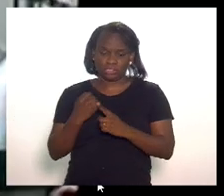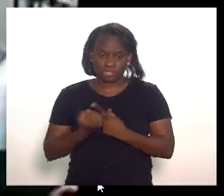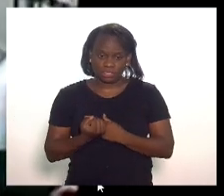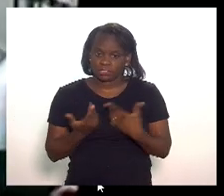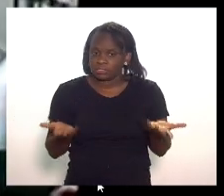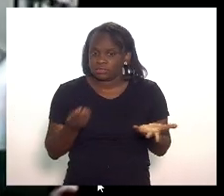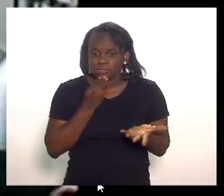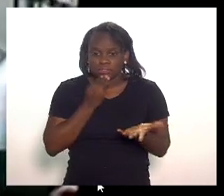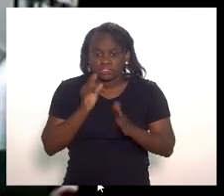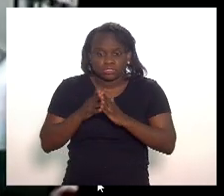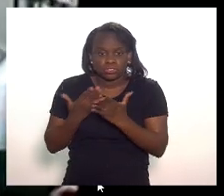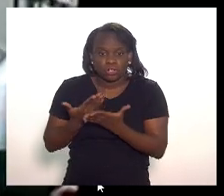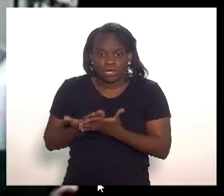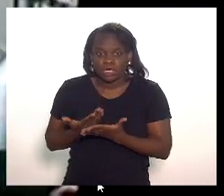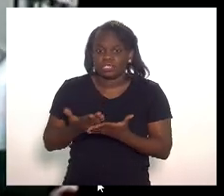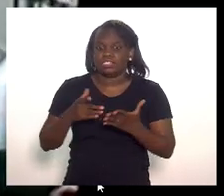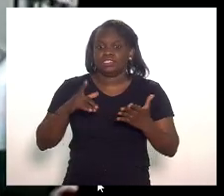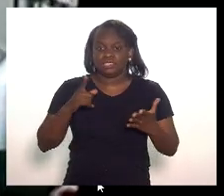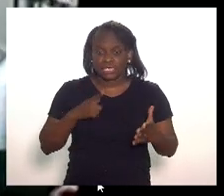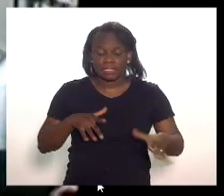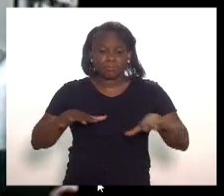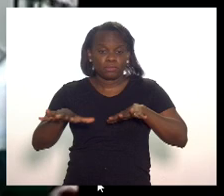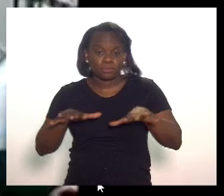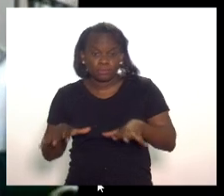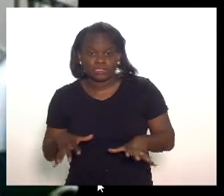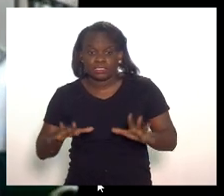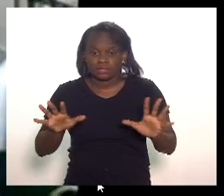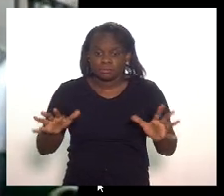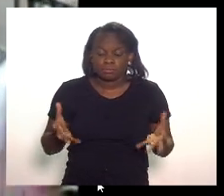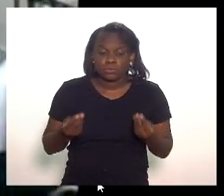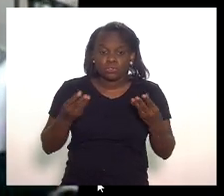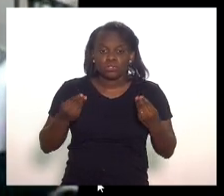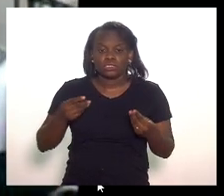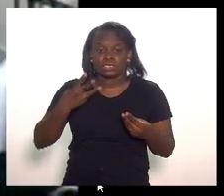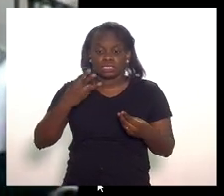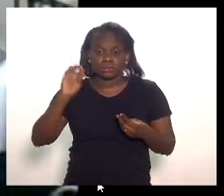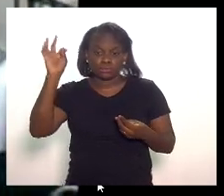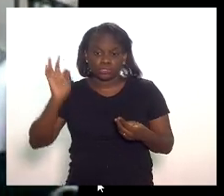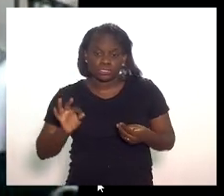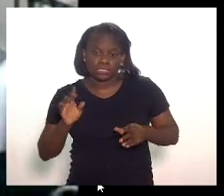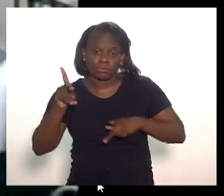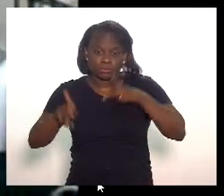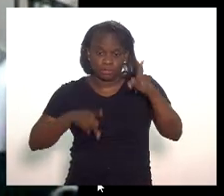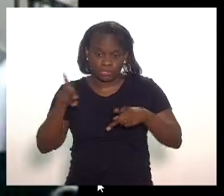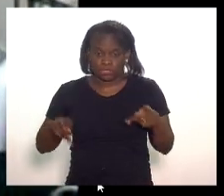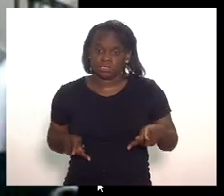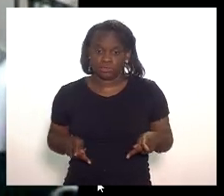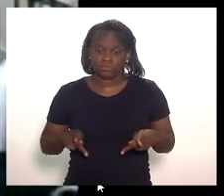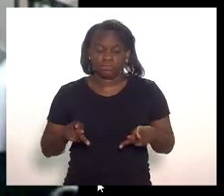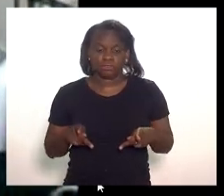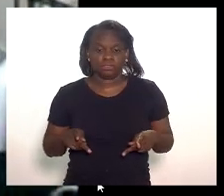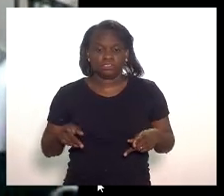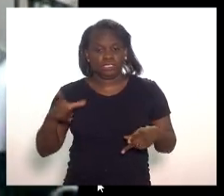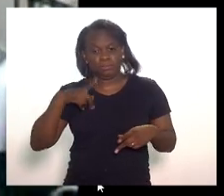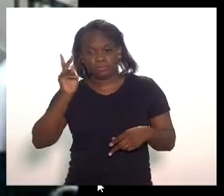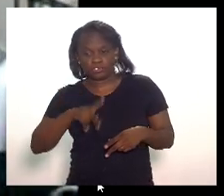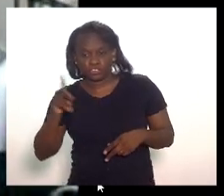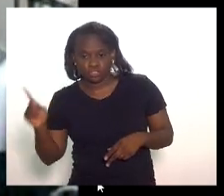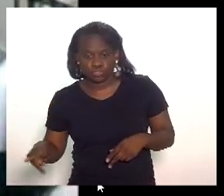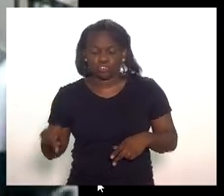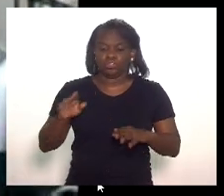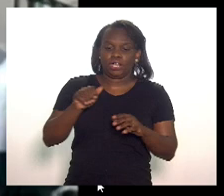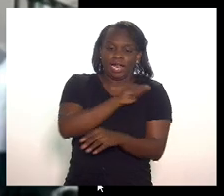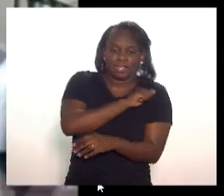evidentemente a educação que movimenta que mobiliza quase 30% da população entre professores